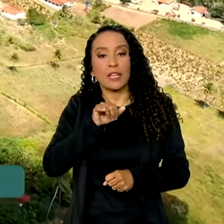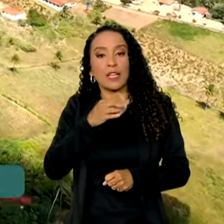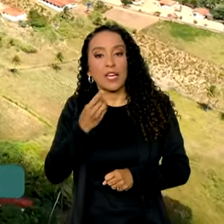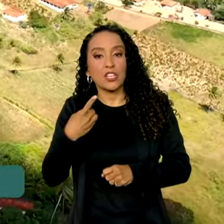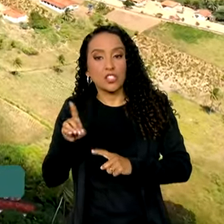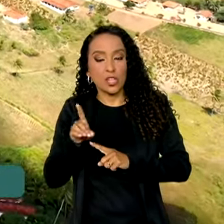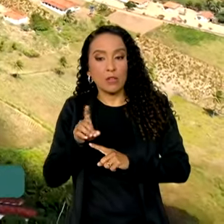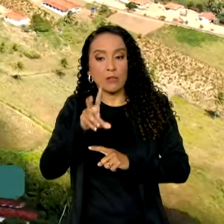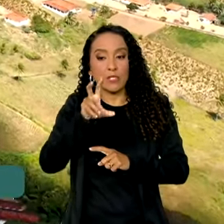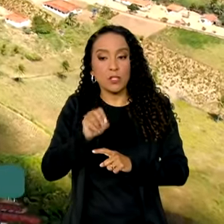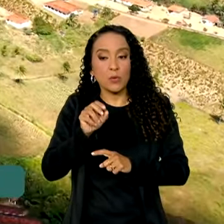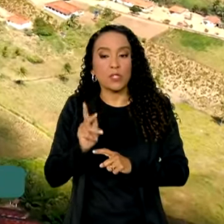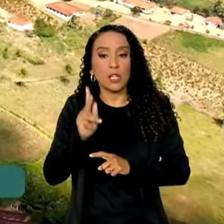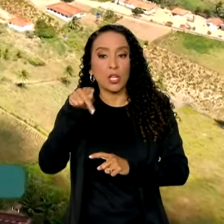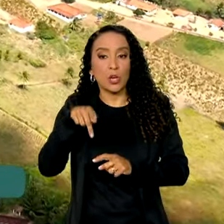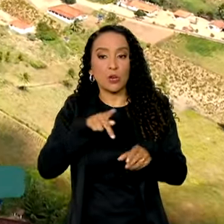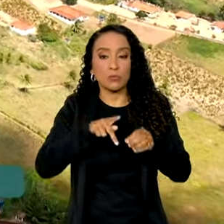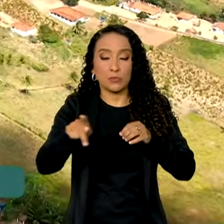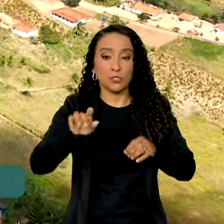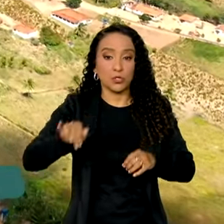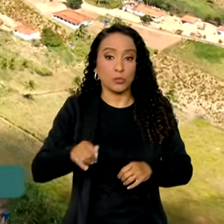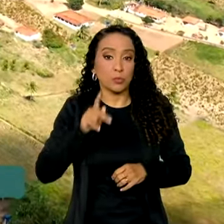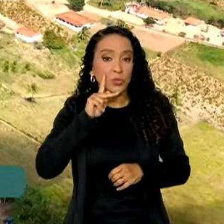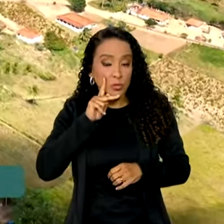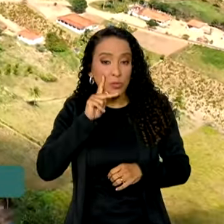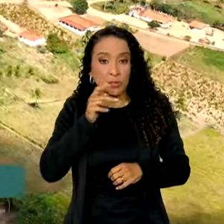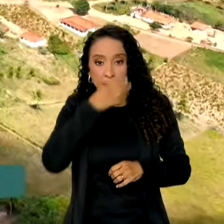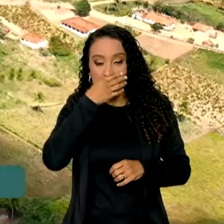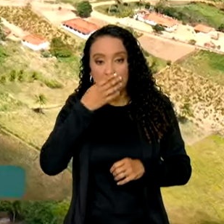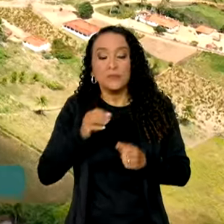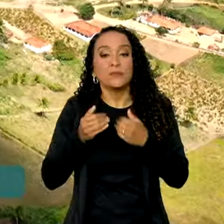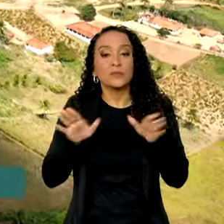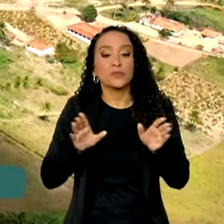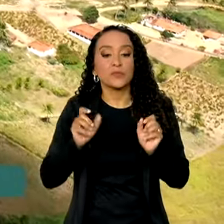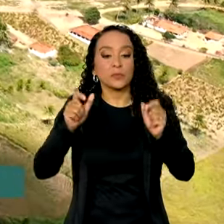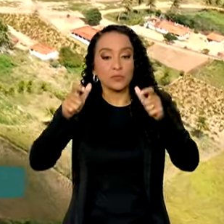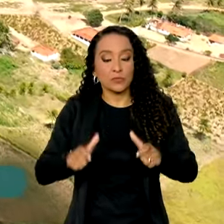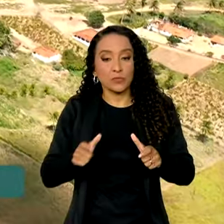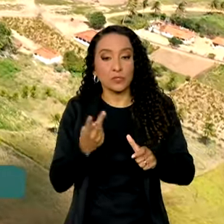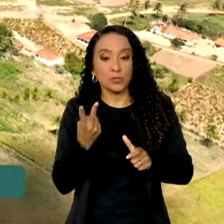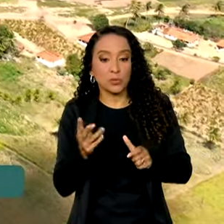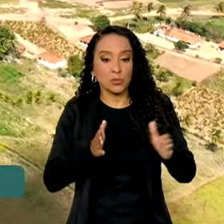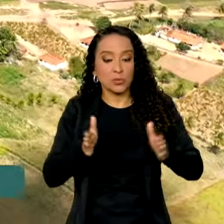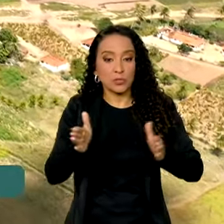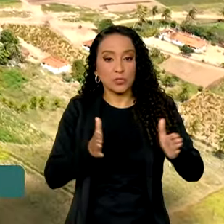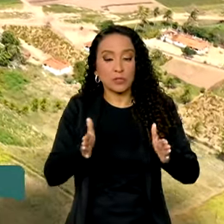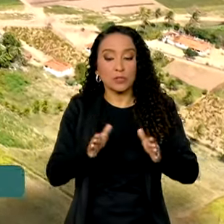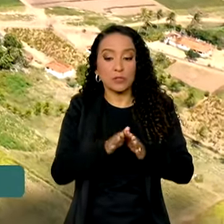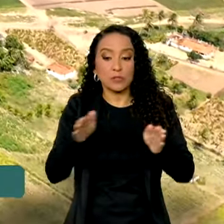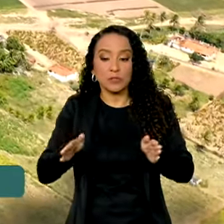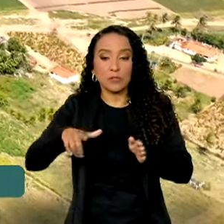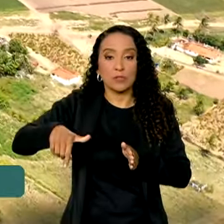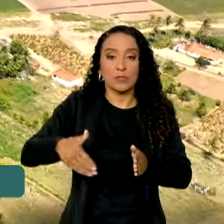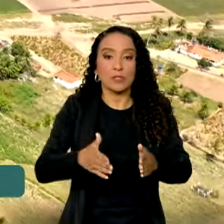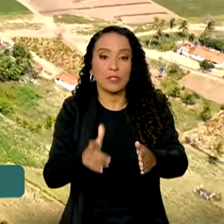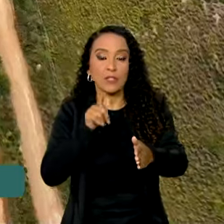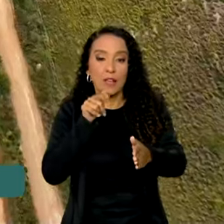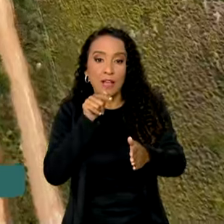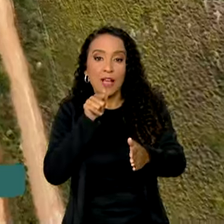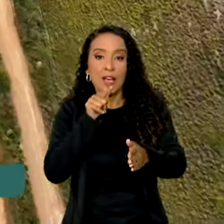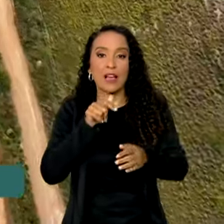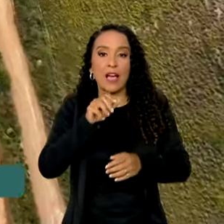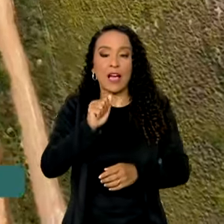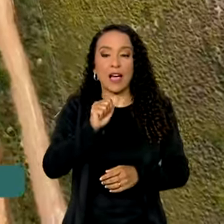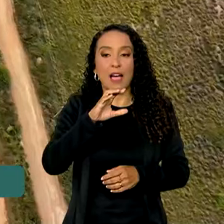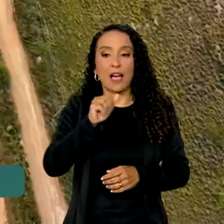Poço, a 50 quilômetros de João Pessoa, foi inaugurado o lote 2 da vertente litorânea paraibana, canal